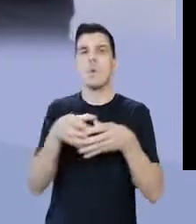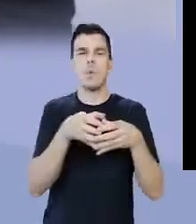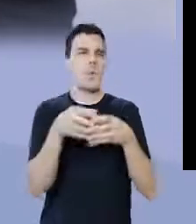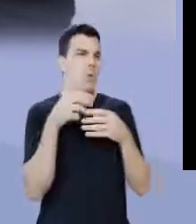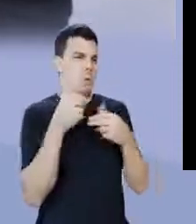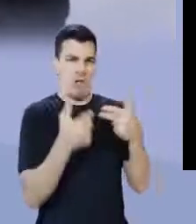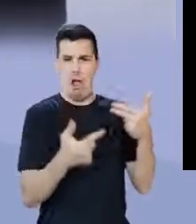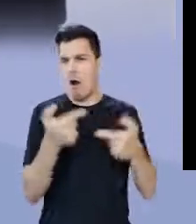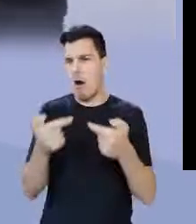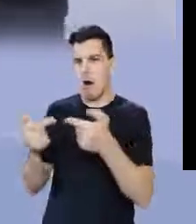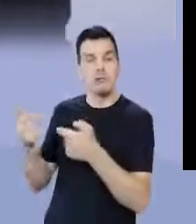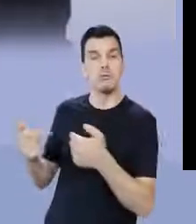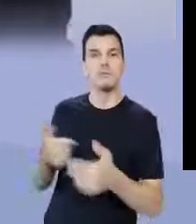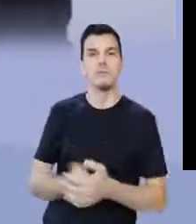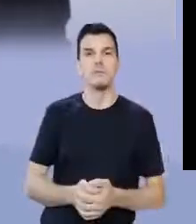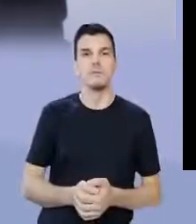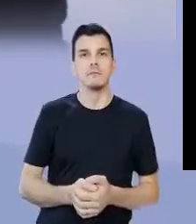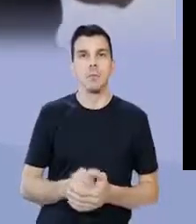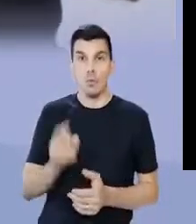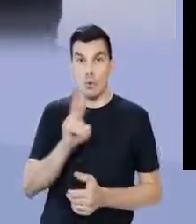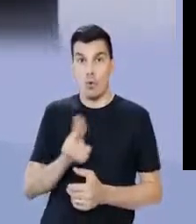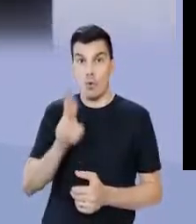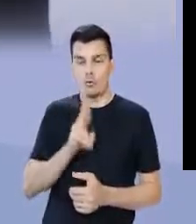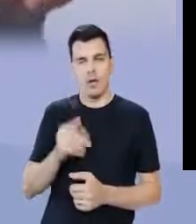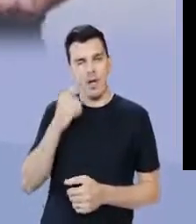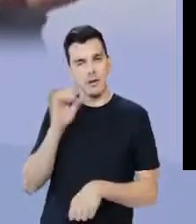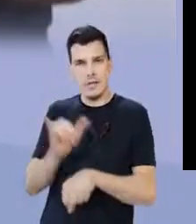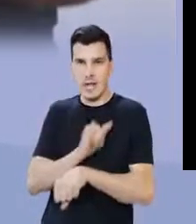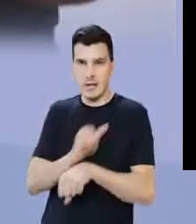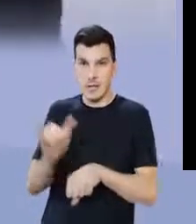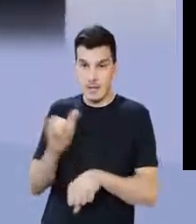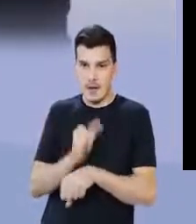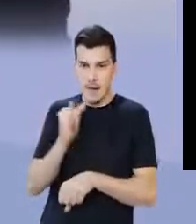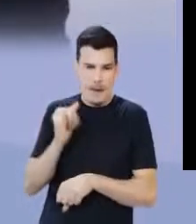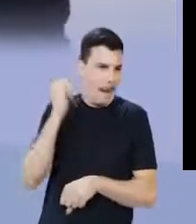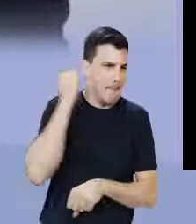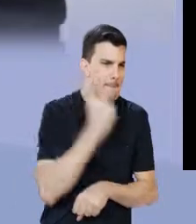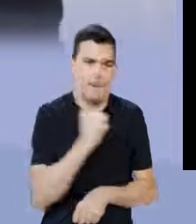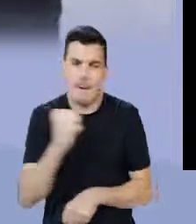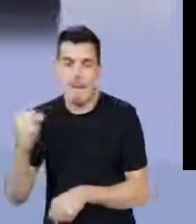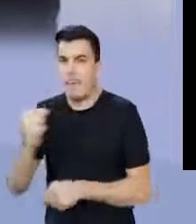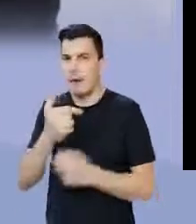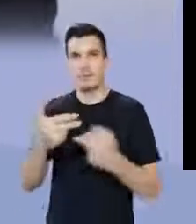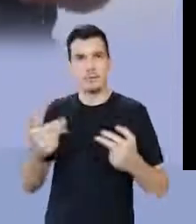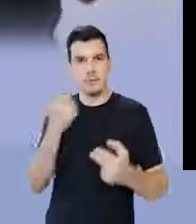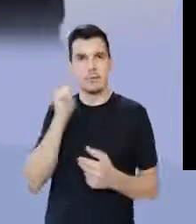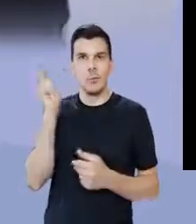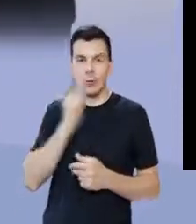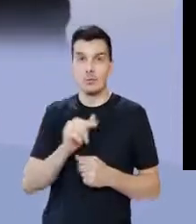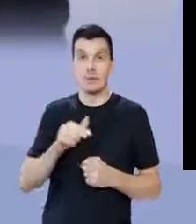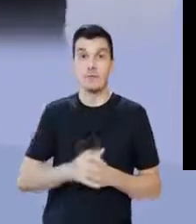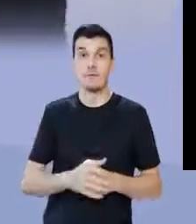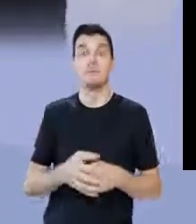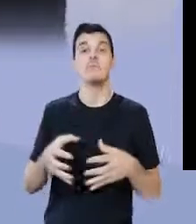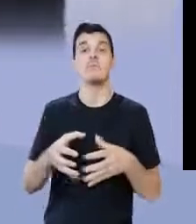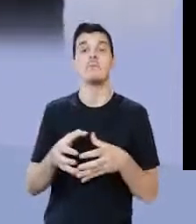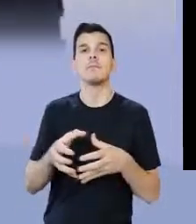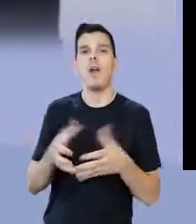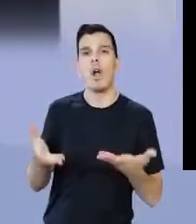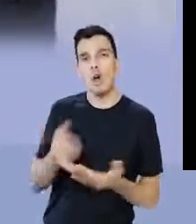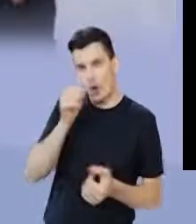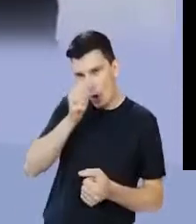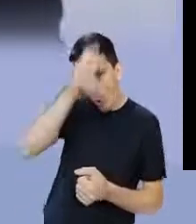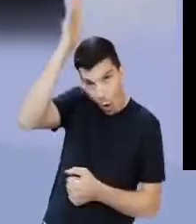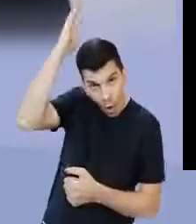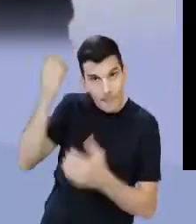outros grupos se matando ali embaixo. Usando elementos surpresos, eles descem e dominam tudo ali, forma-se o